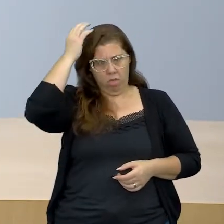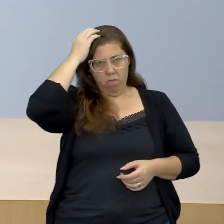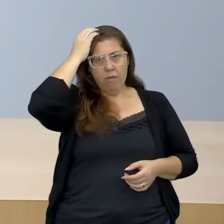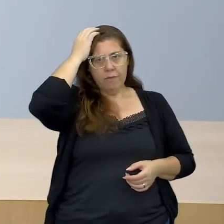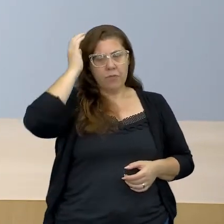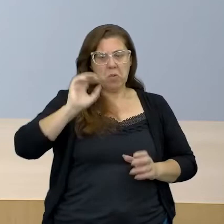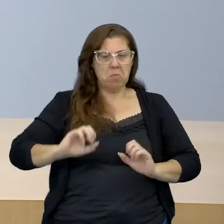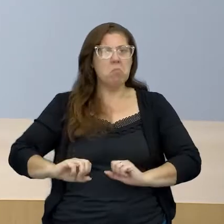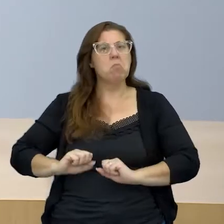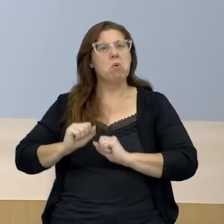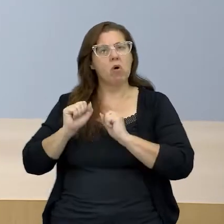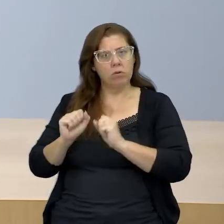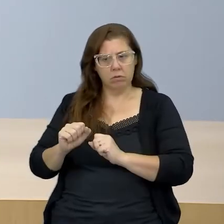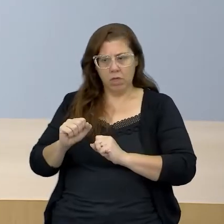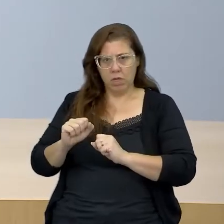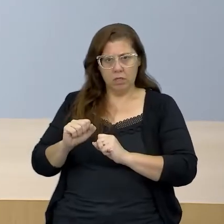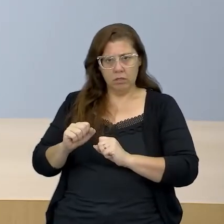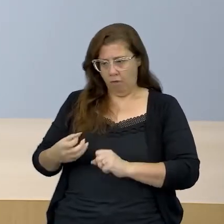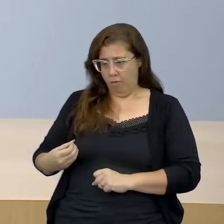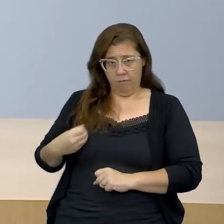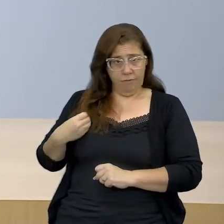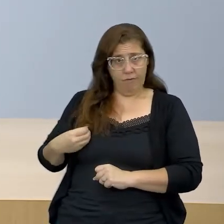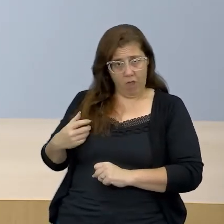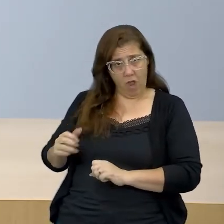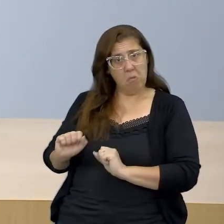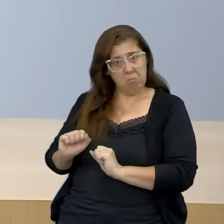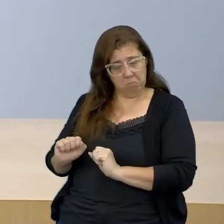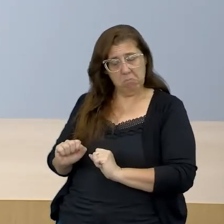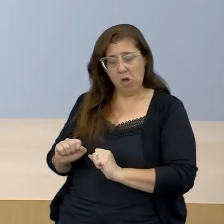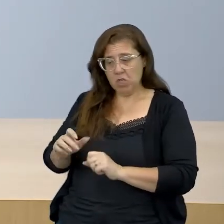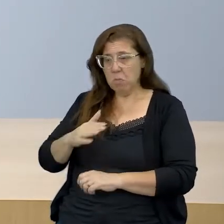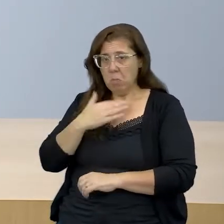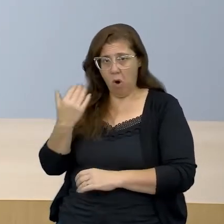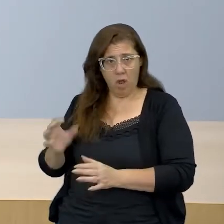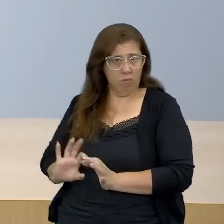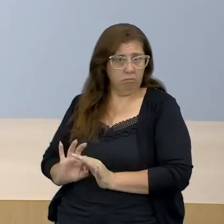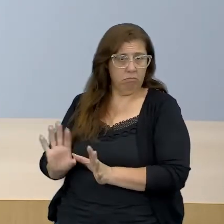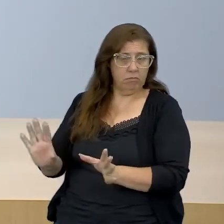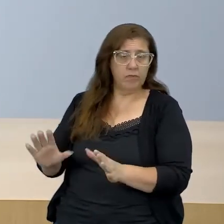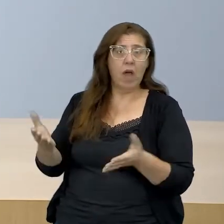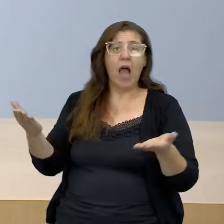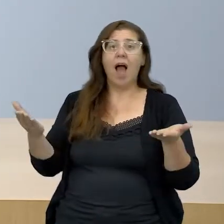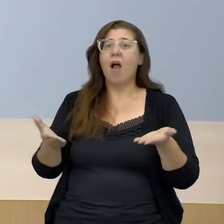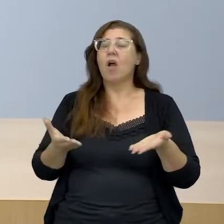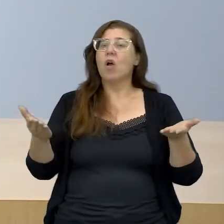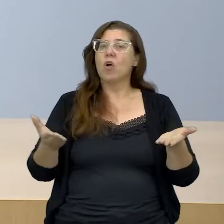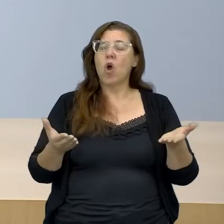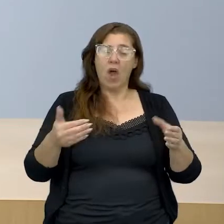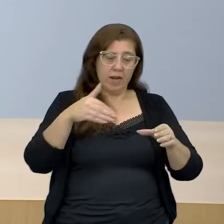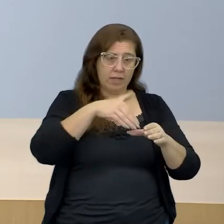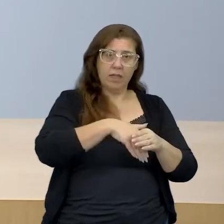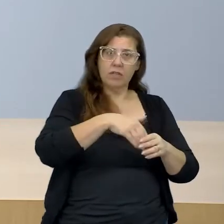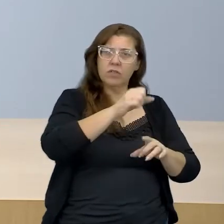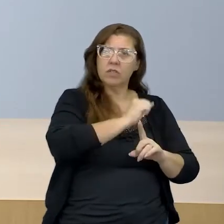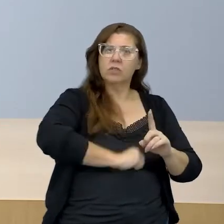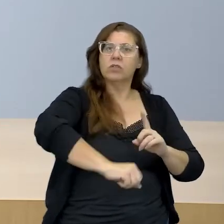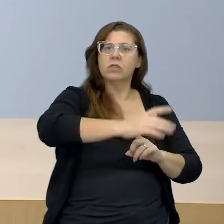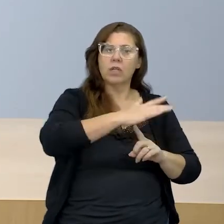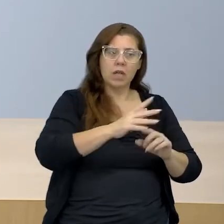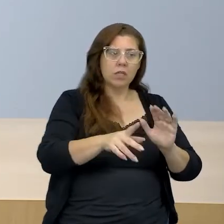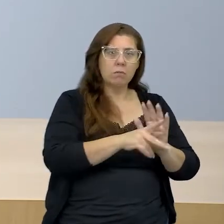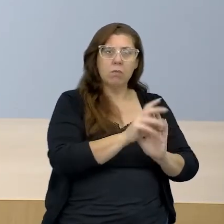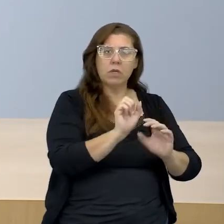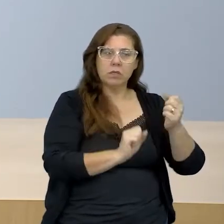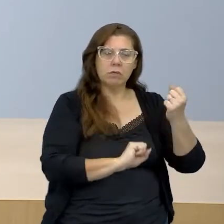o poder de deixar viver e fazer morrer, agora, nessa nascente sociedade industrial, de um